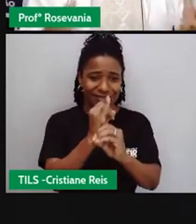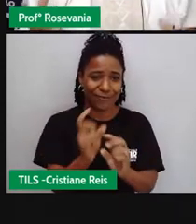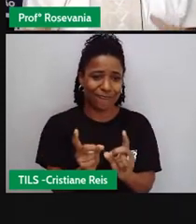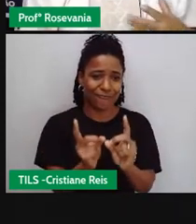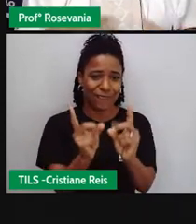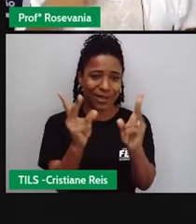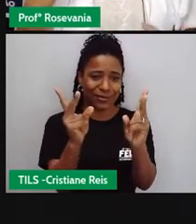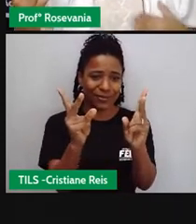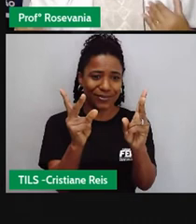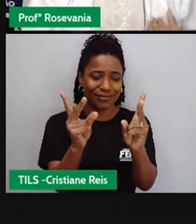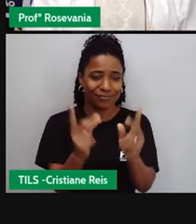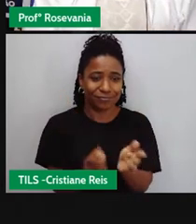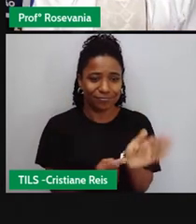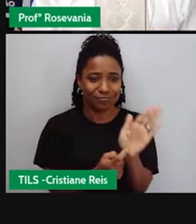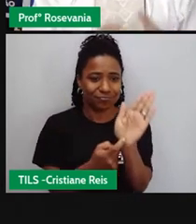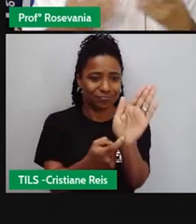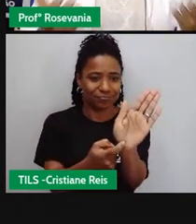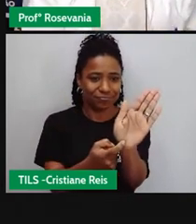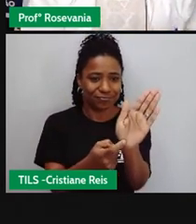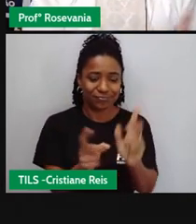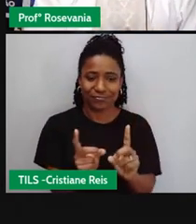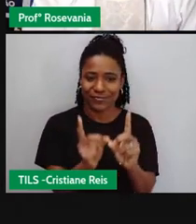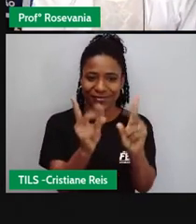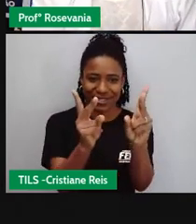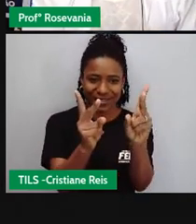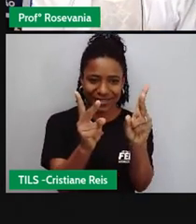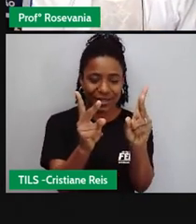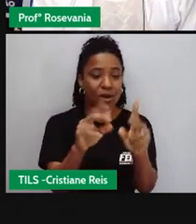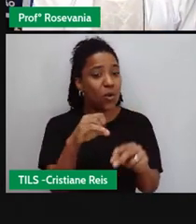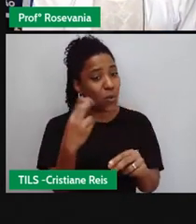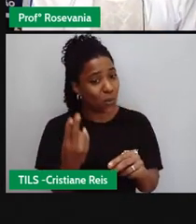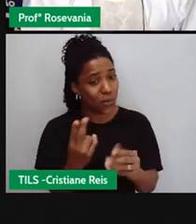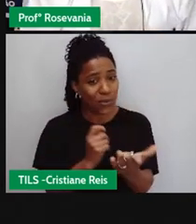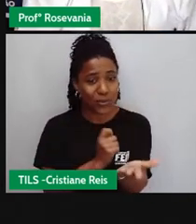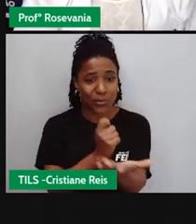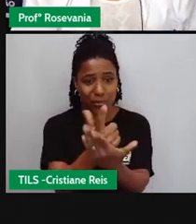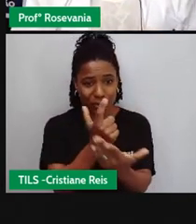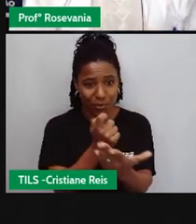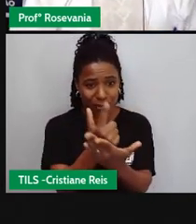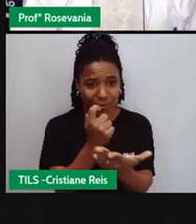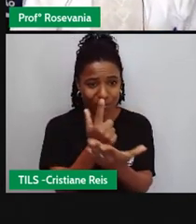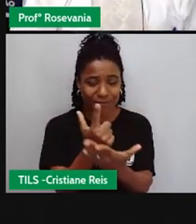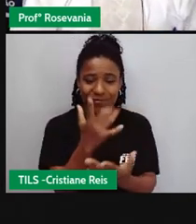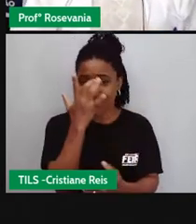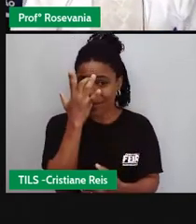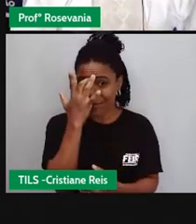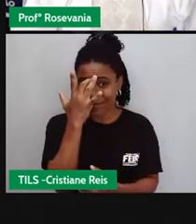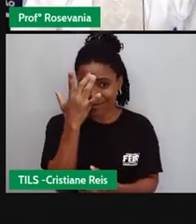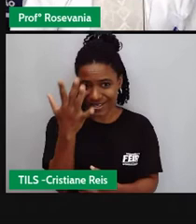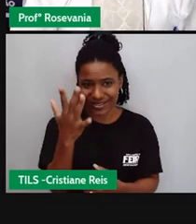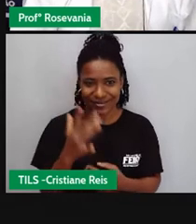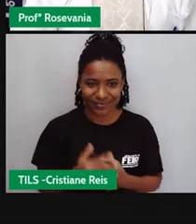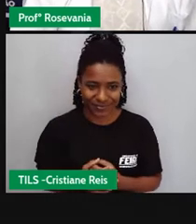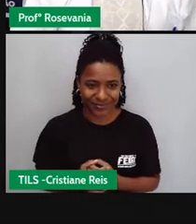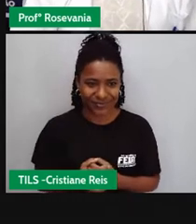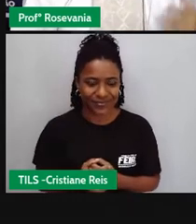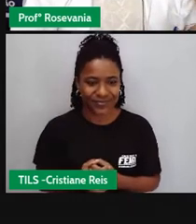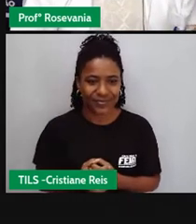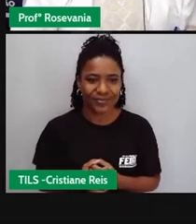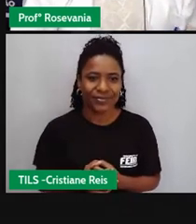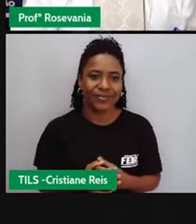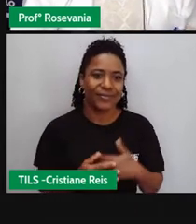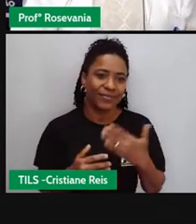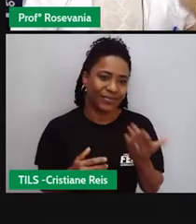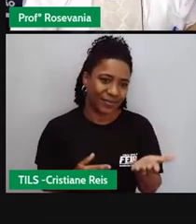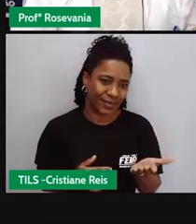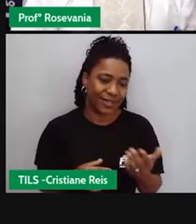faço hoje utilizando esses meios de comunicação que a gente está observando eu antigamente tinha que